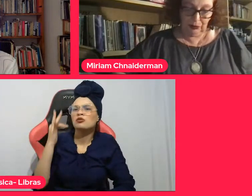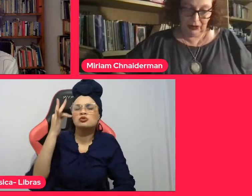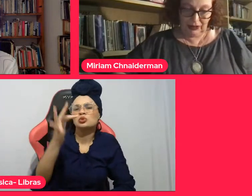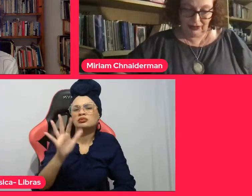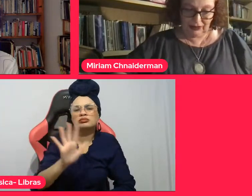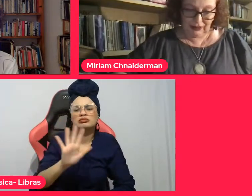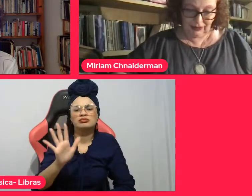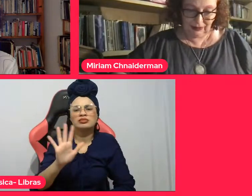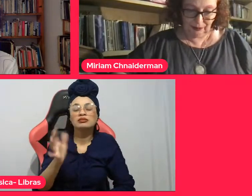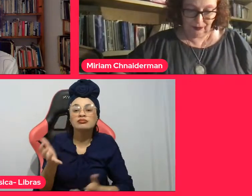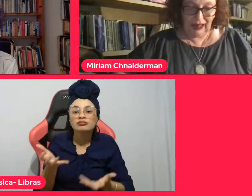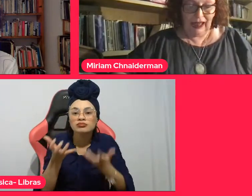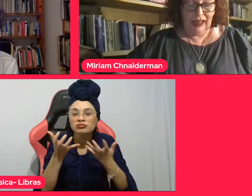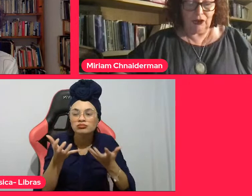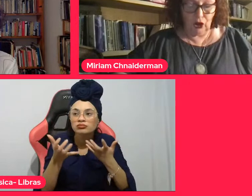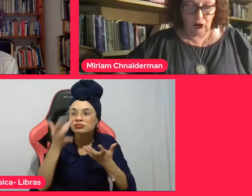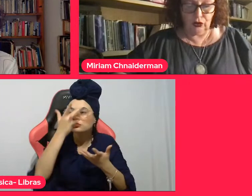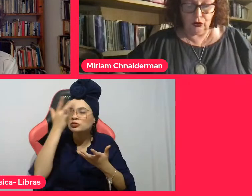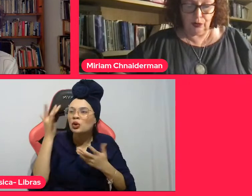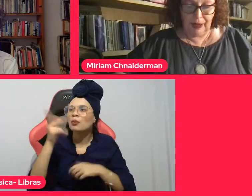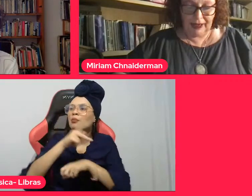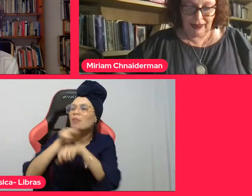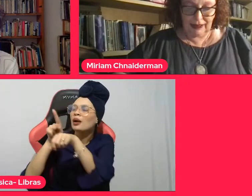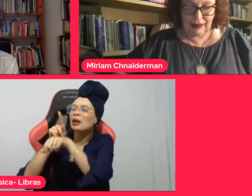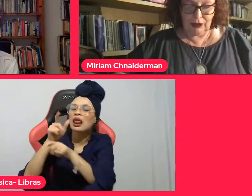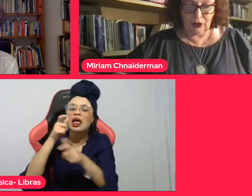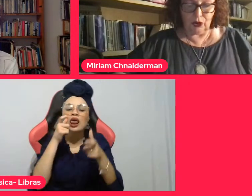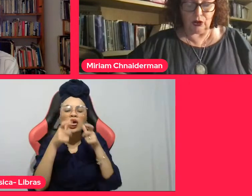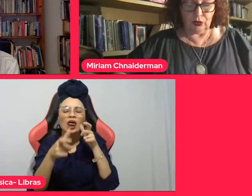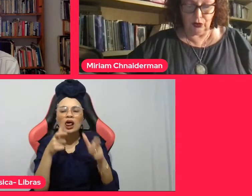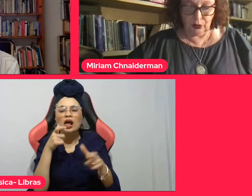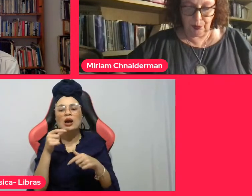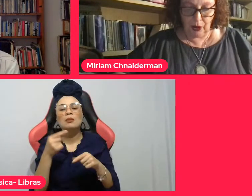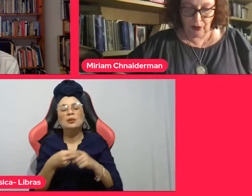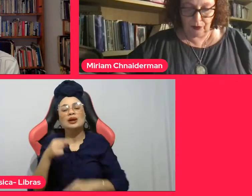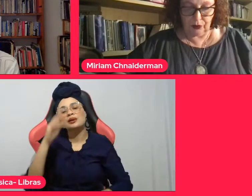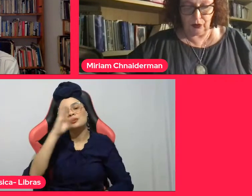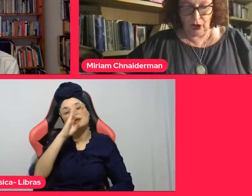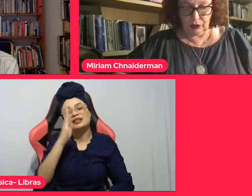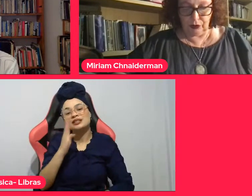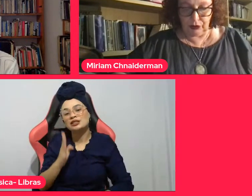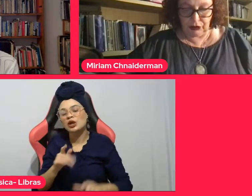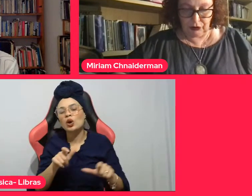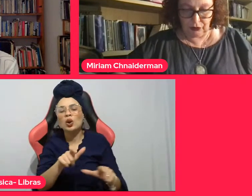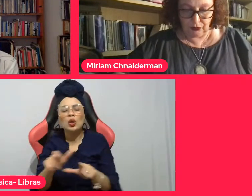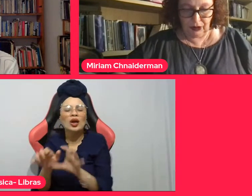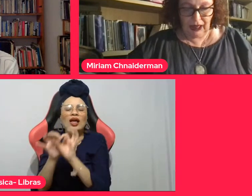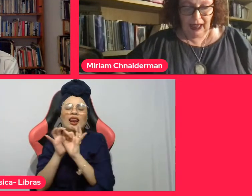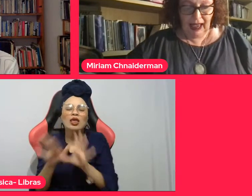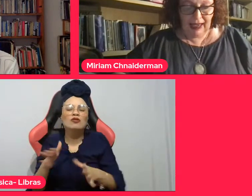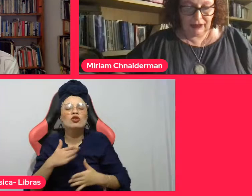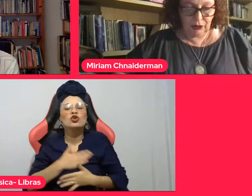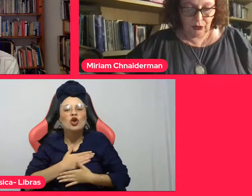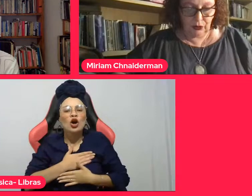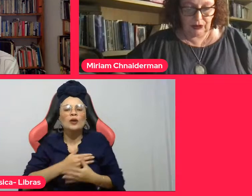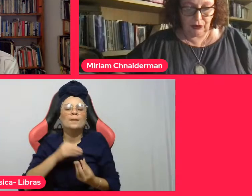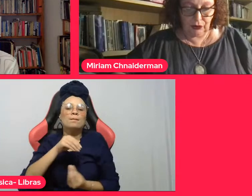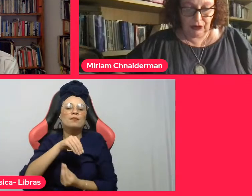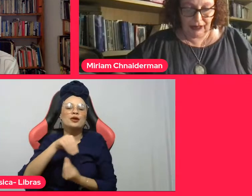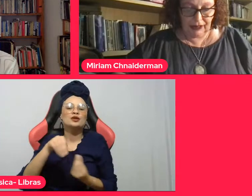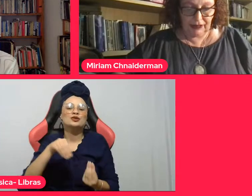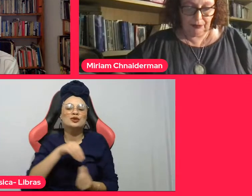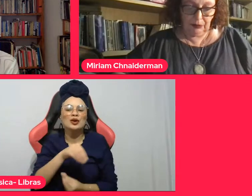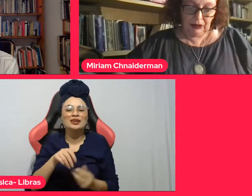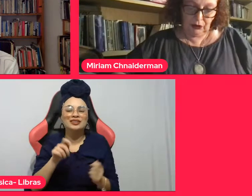muitos imigrantes. todos os países, todos os povos, gosto disso, as duas